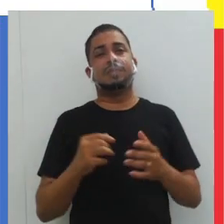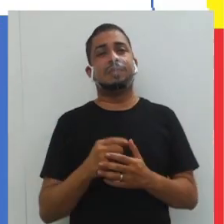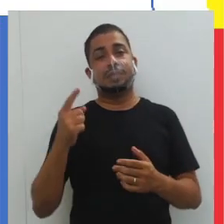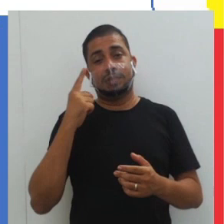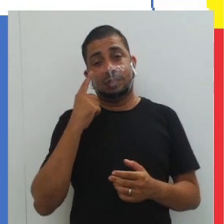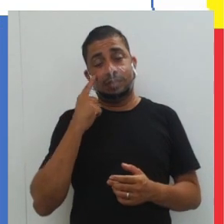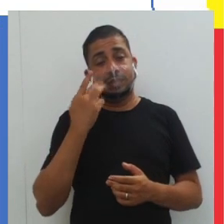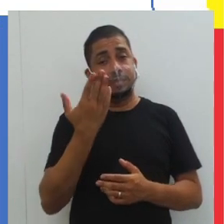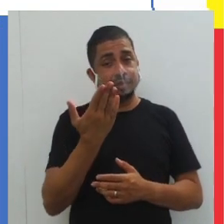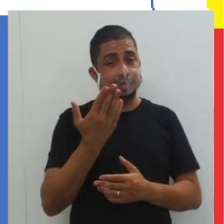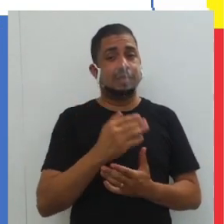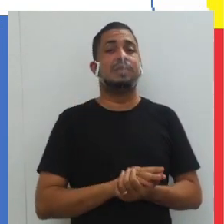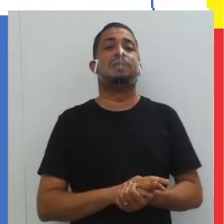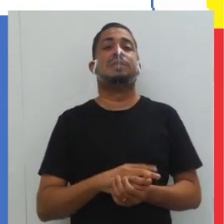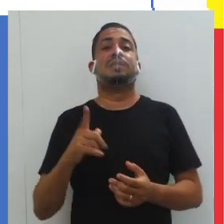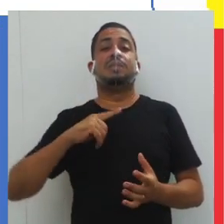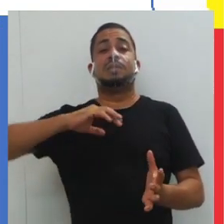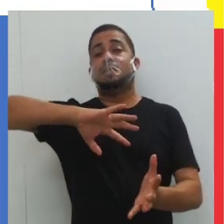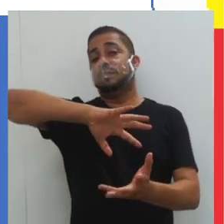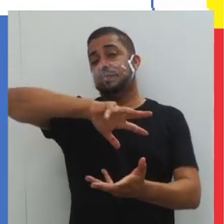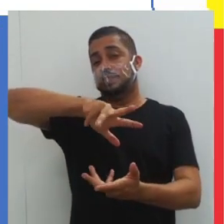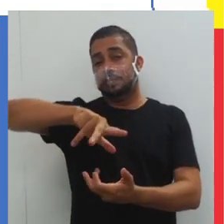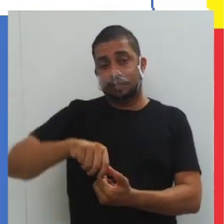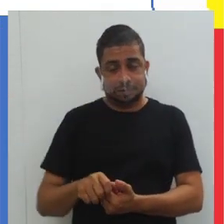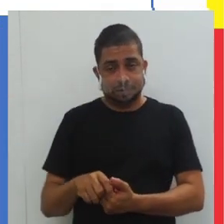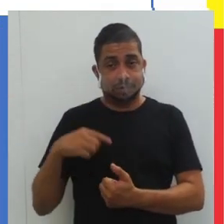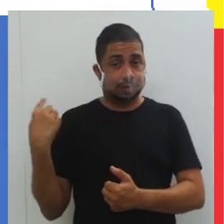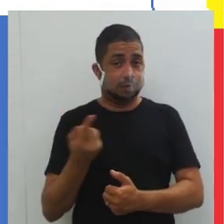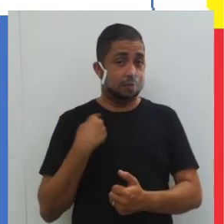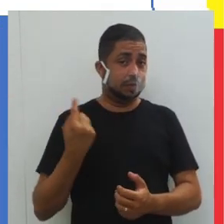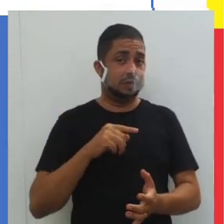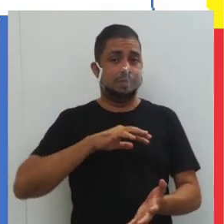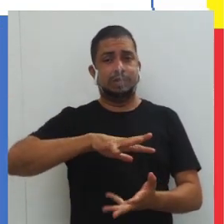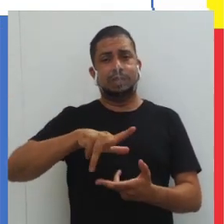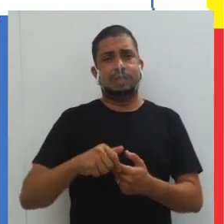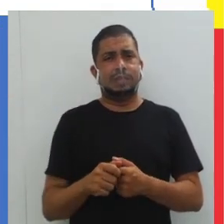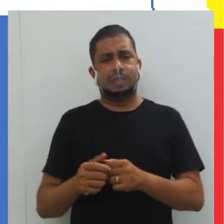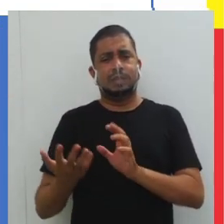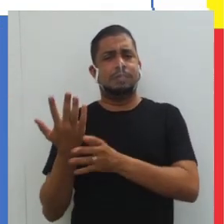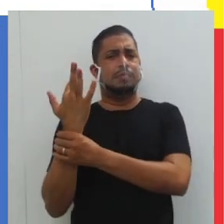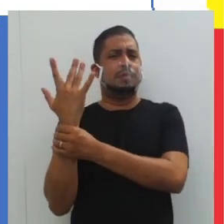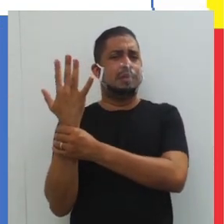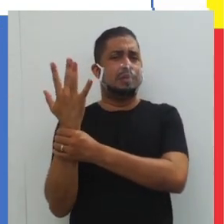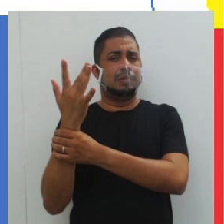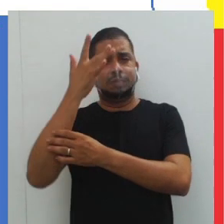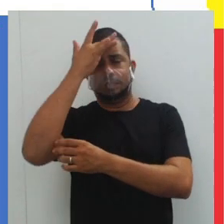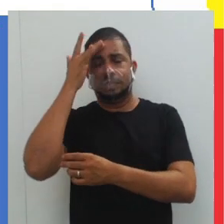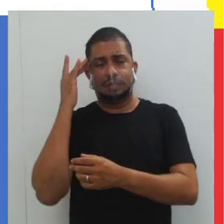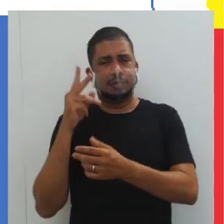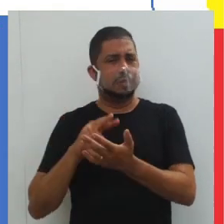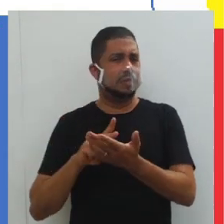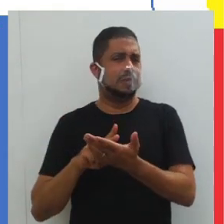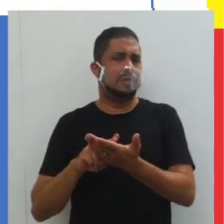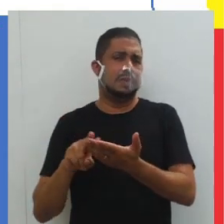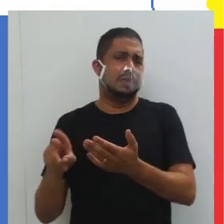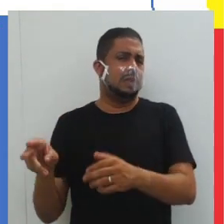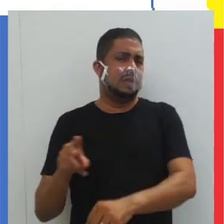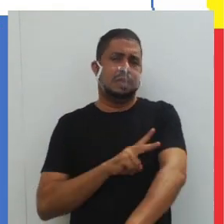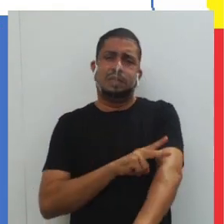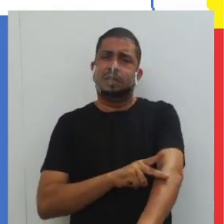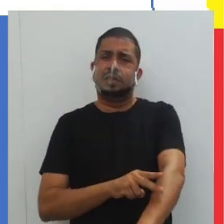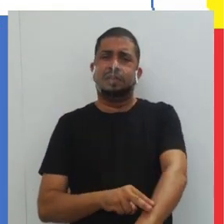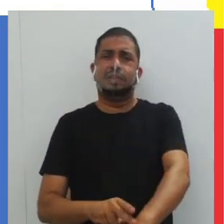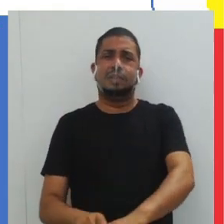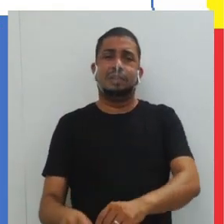mais uma vez, nós temos o quê? A Terra, certo? O nosso planeta, e mãos de pessoas de várias cores.